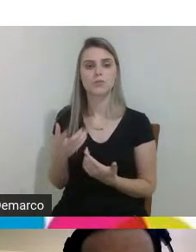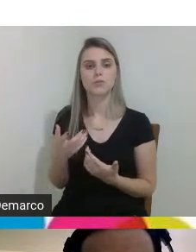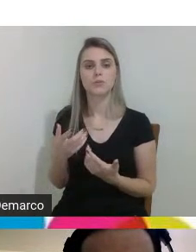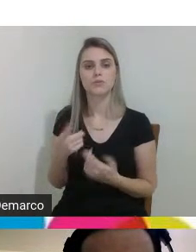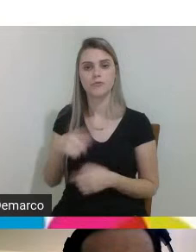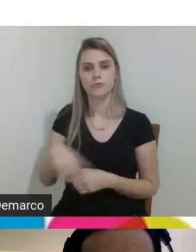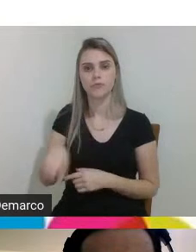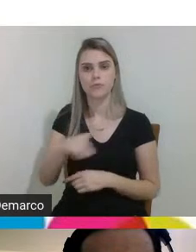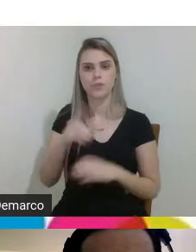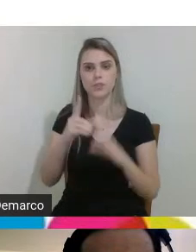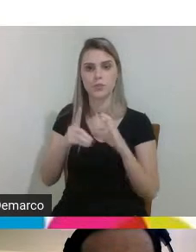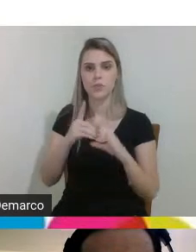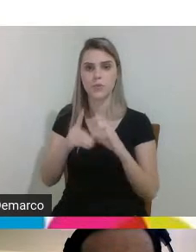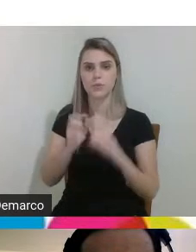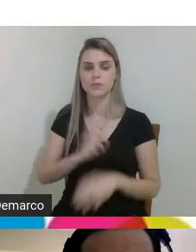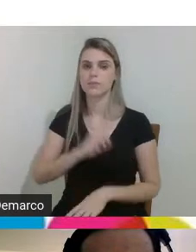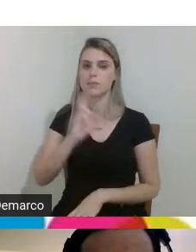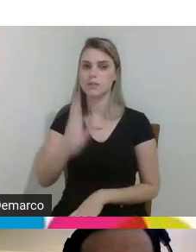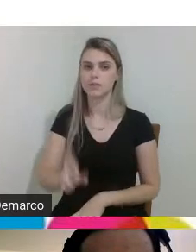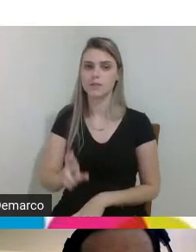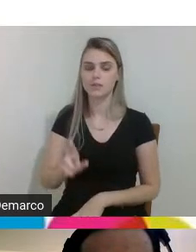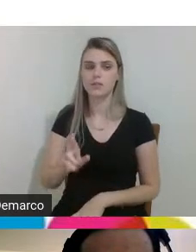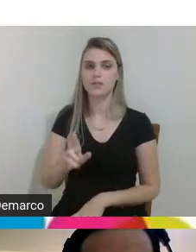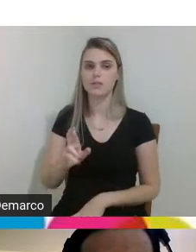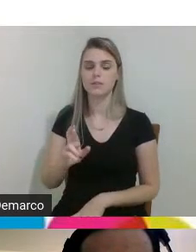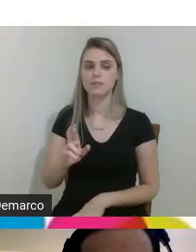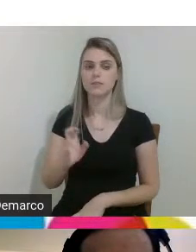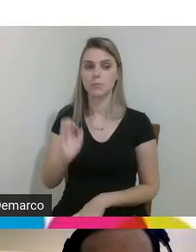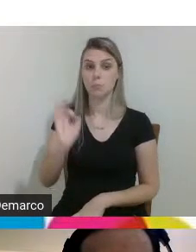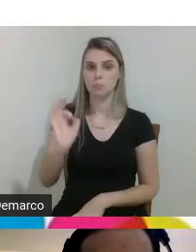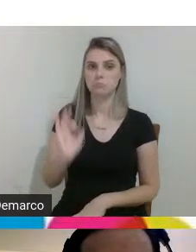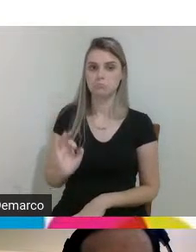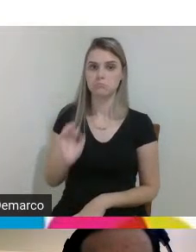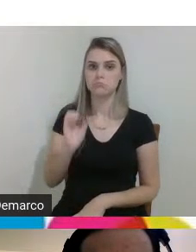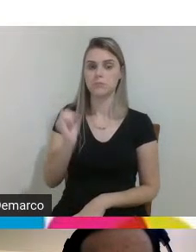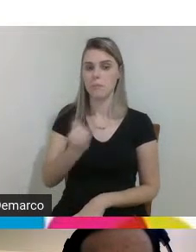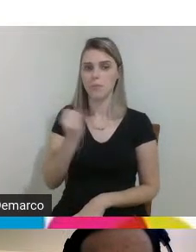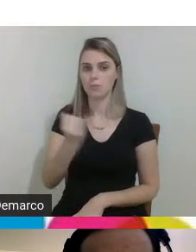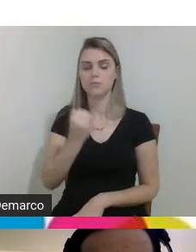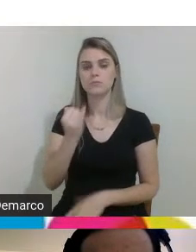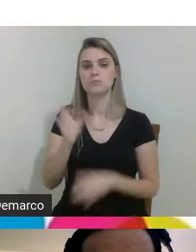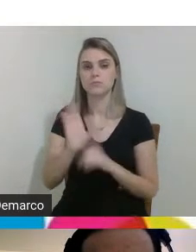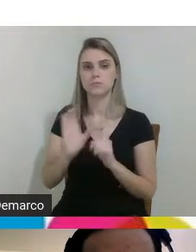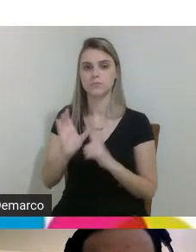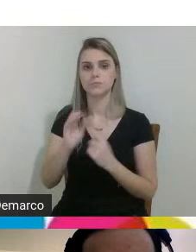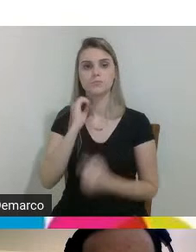do Conde representando aí uma parcela bastante significativa e importante dessa comunidade